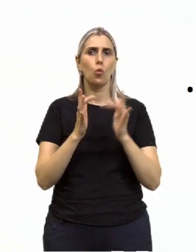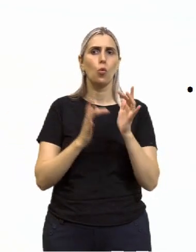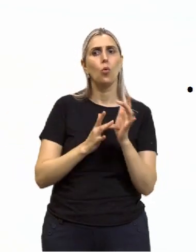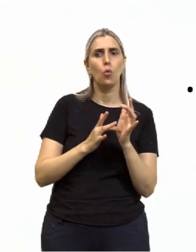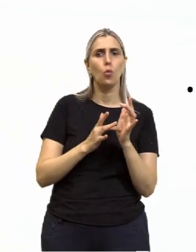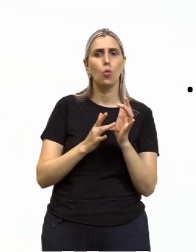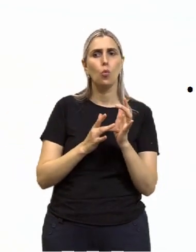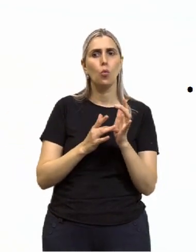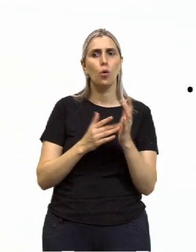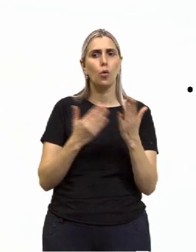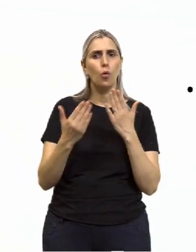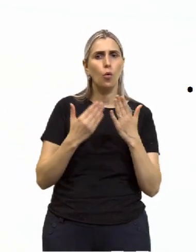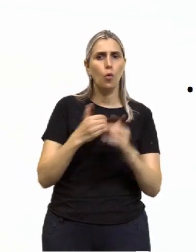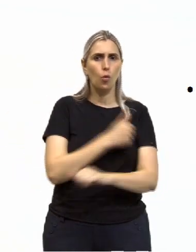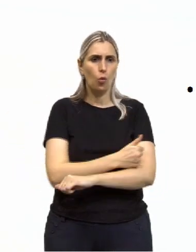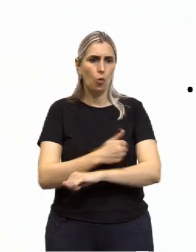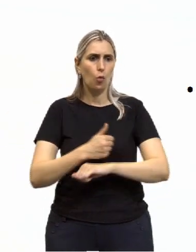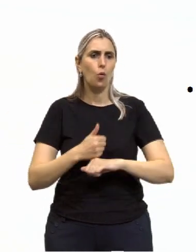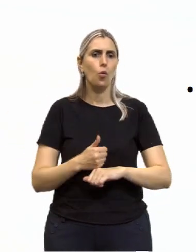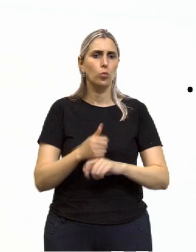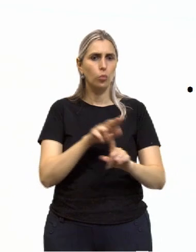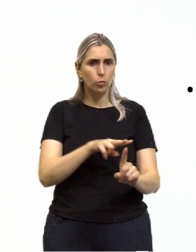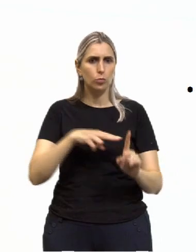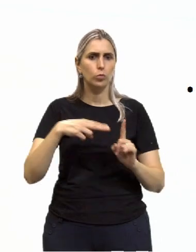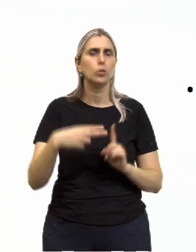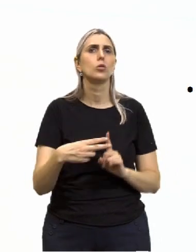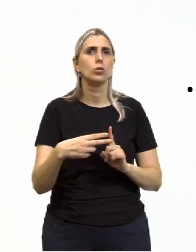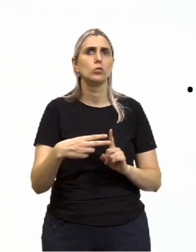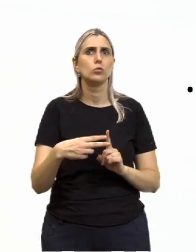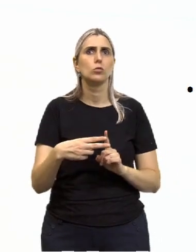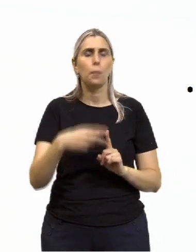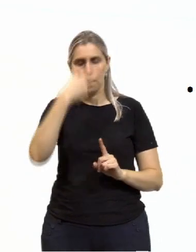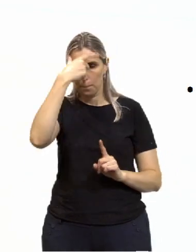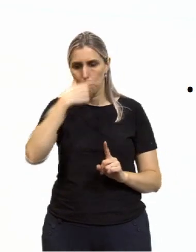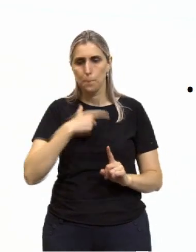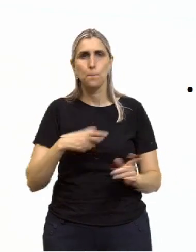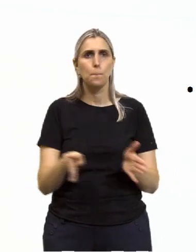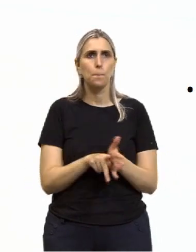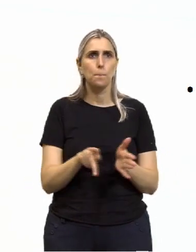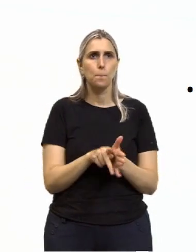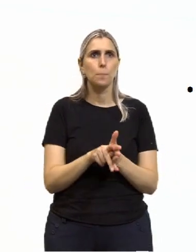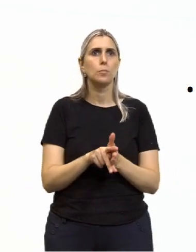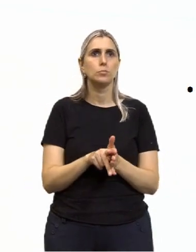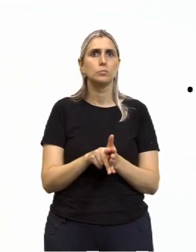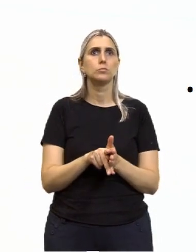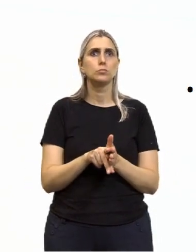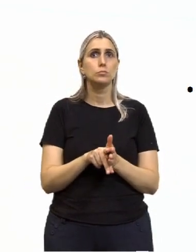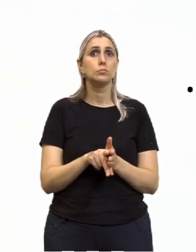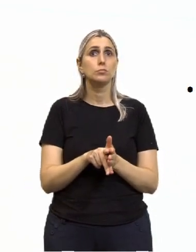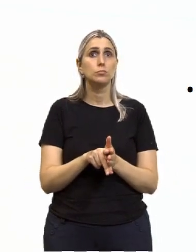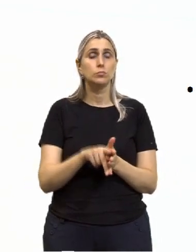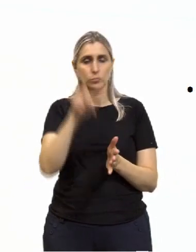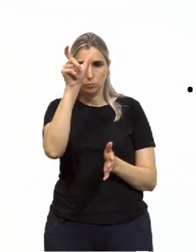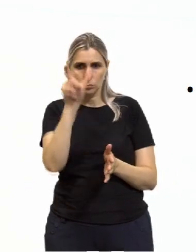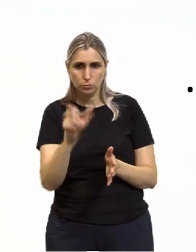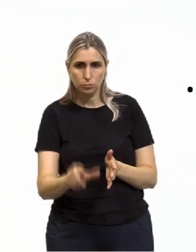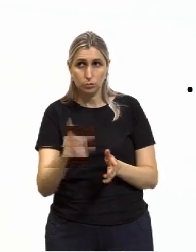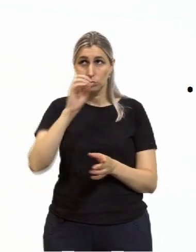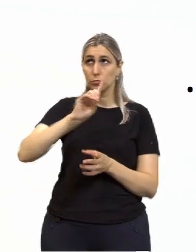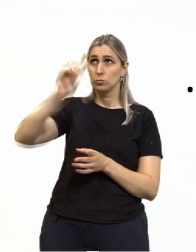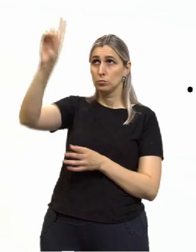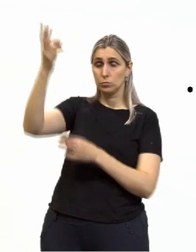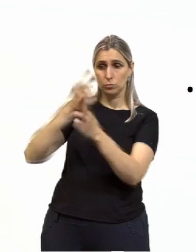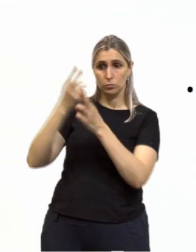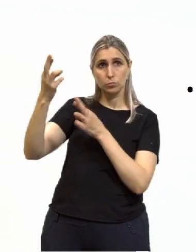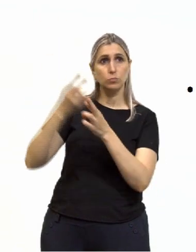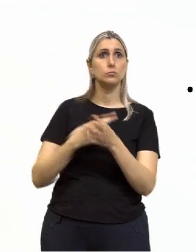tratou da moral do ponto de vista estritamente pessoal, estritamente pessoal, indivíduo e Deus. Tem